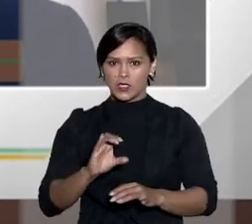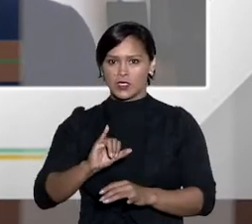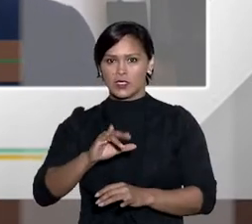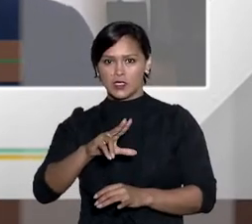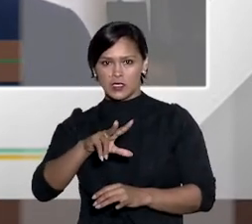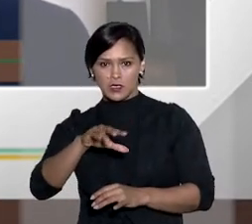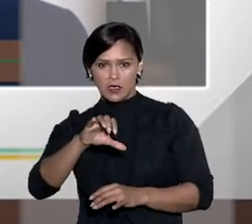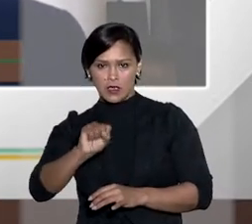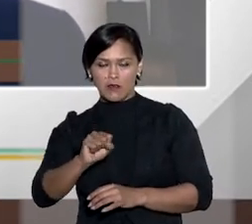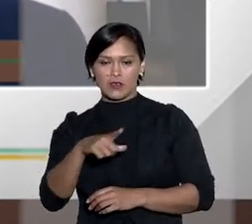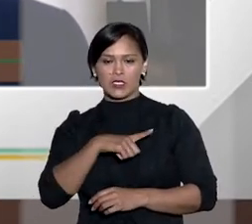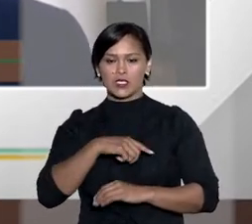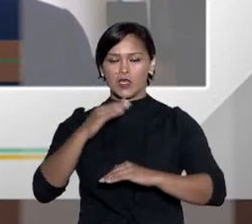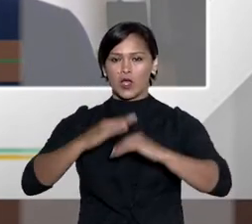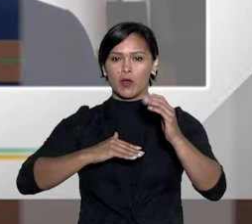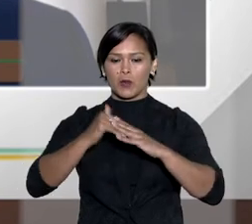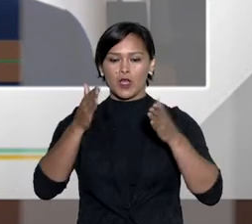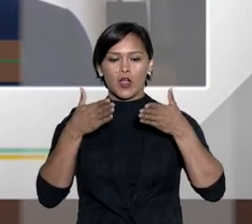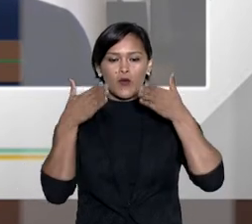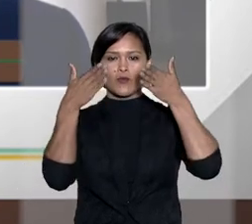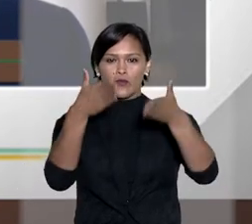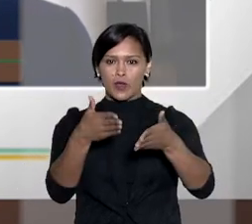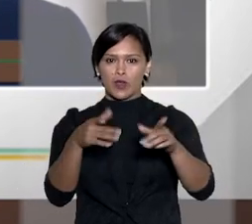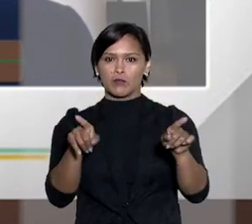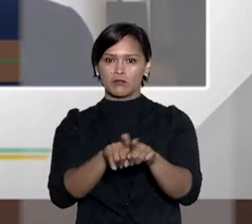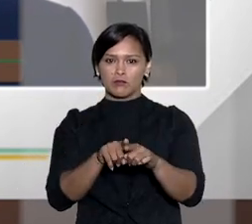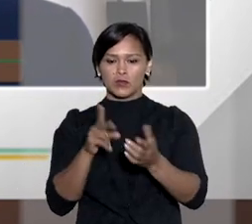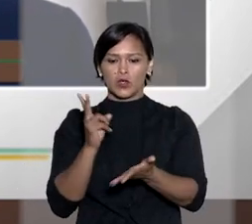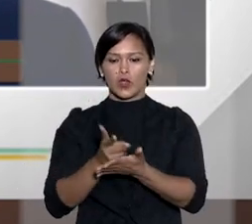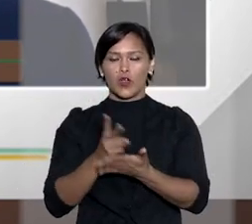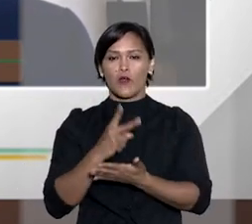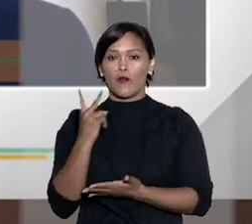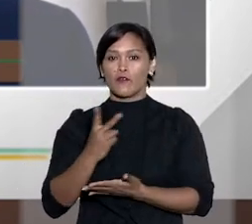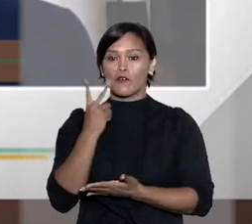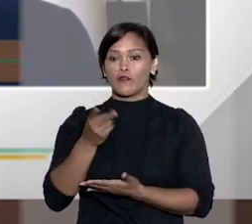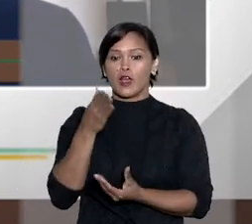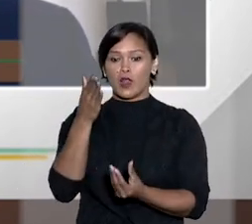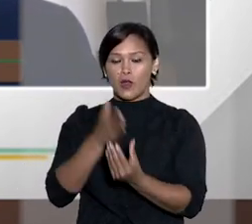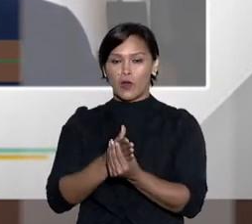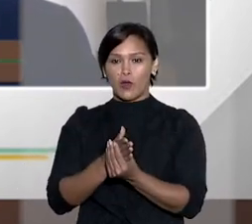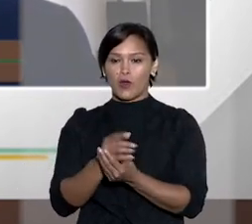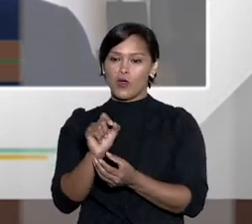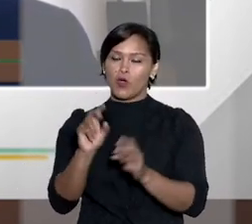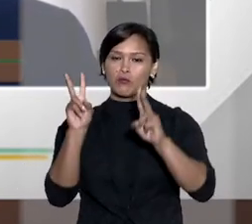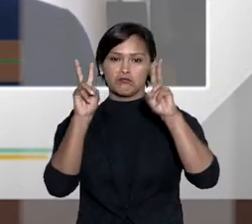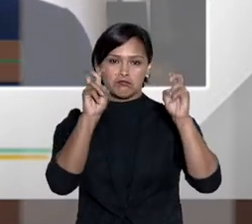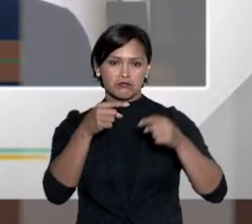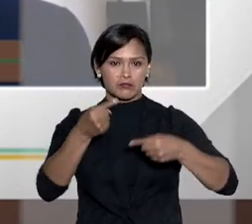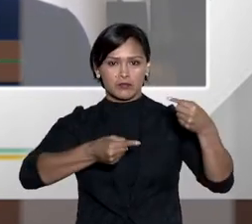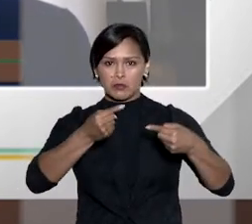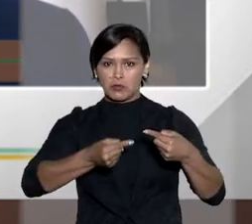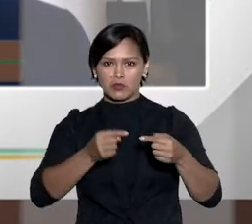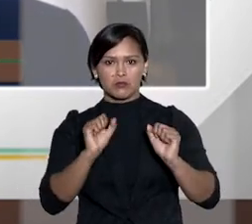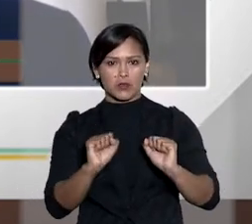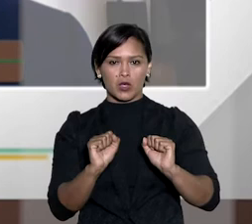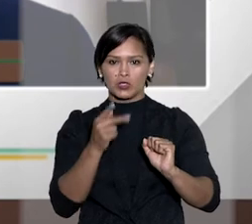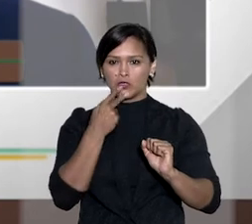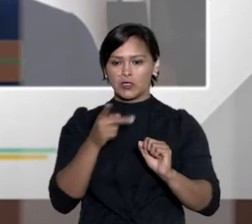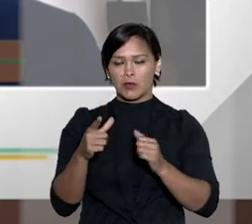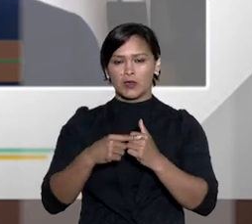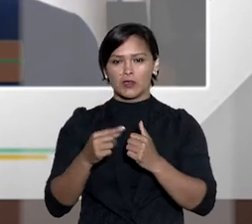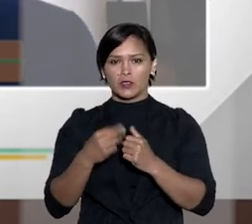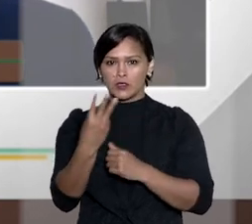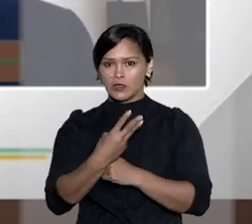Com relação à competência, os juizados especiais cíveis possuem competência objetiva que ocorre do valor da